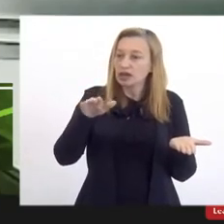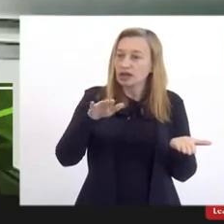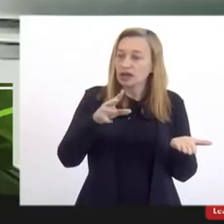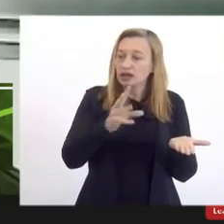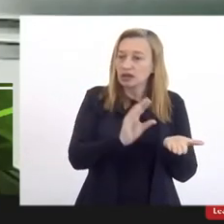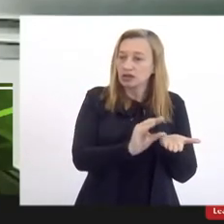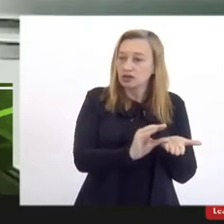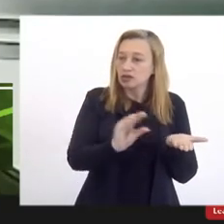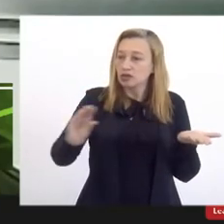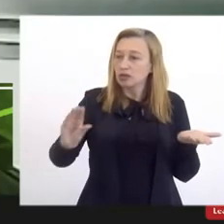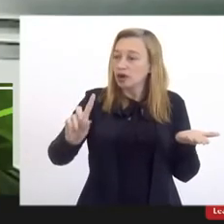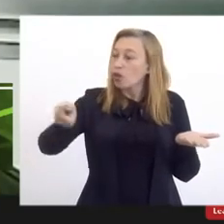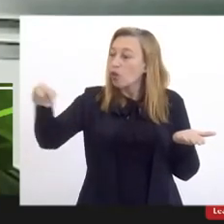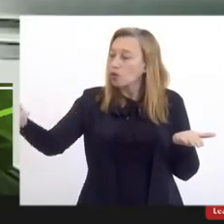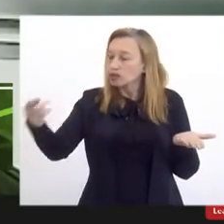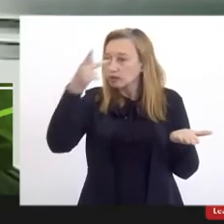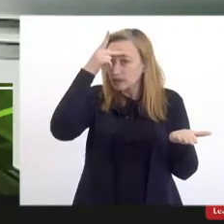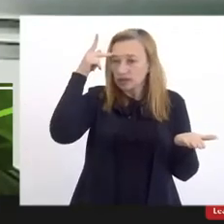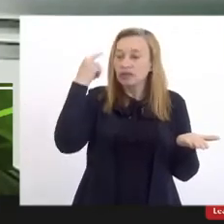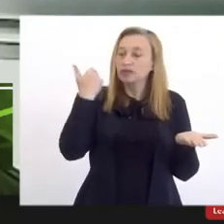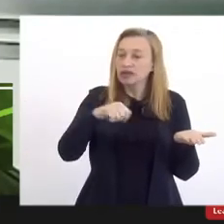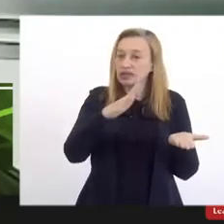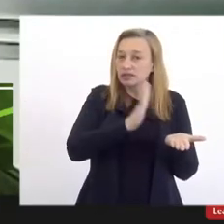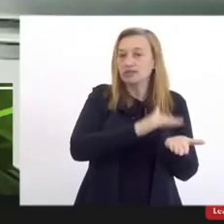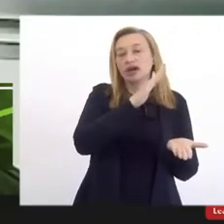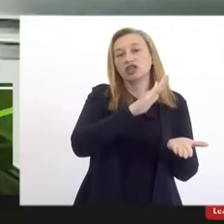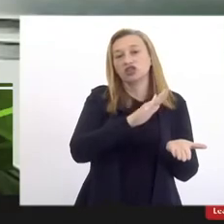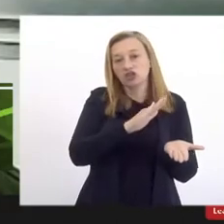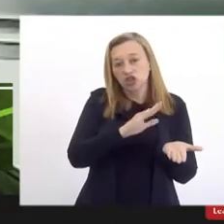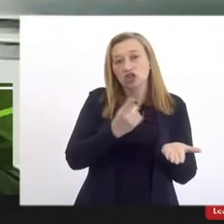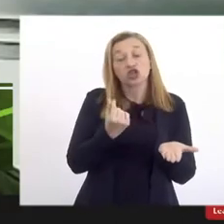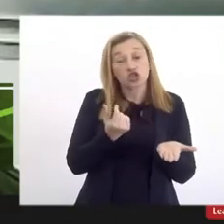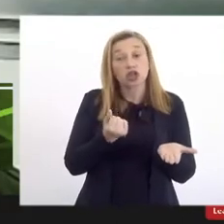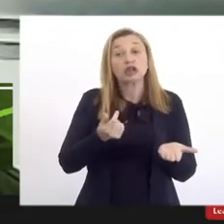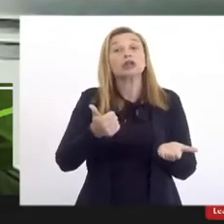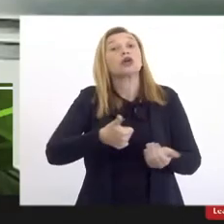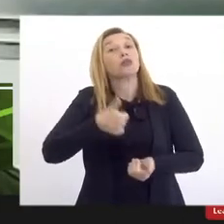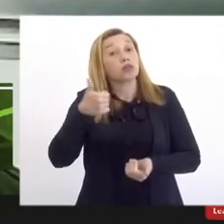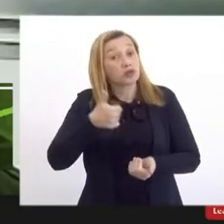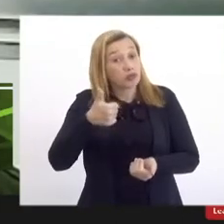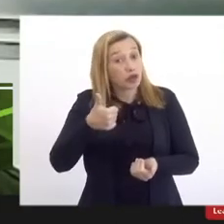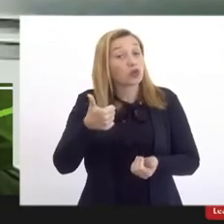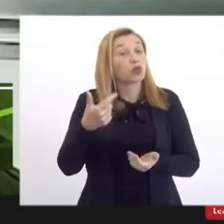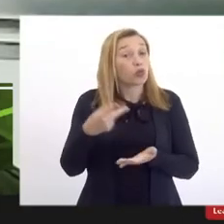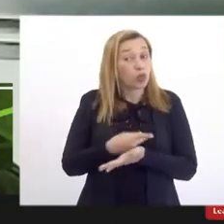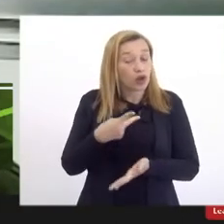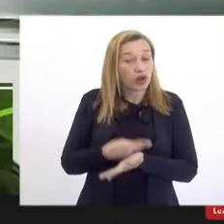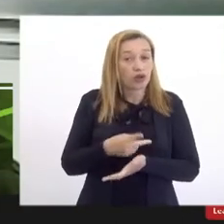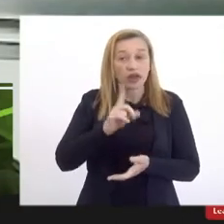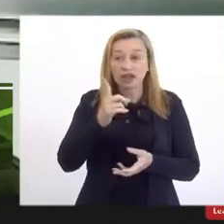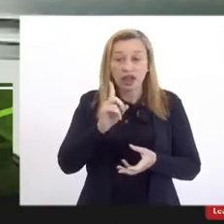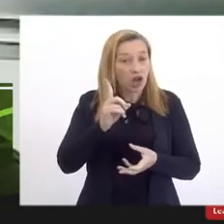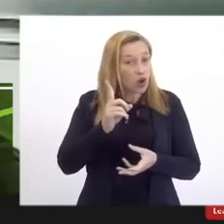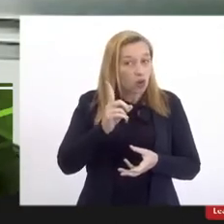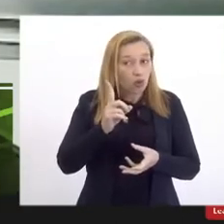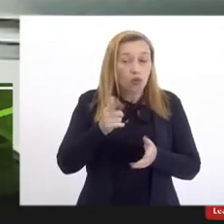equiparação, você precisa de mais dinheiro. a primeira falha é não constar